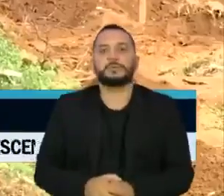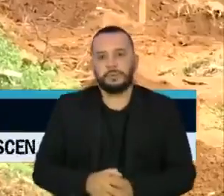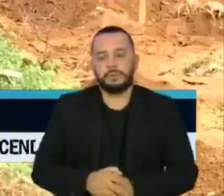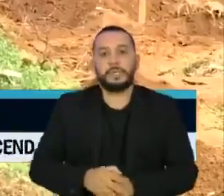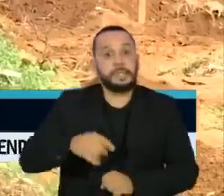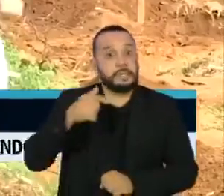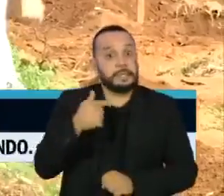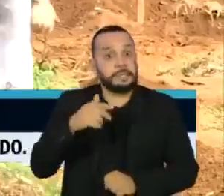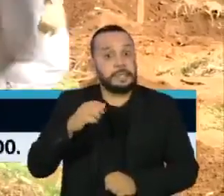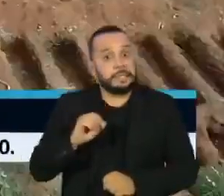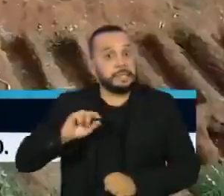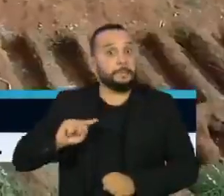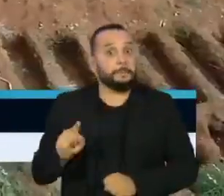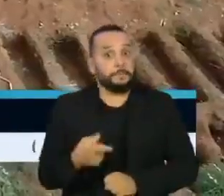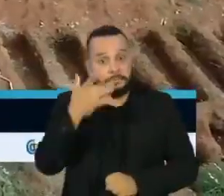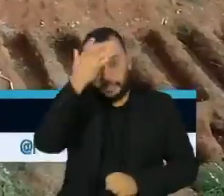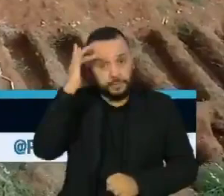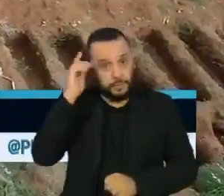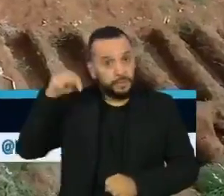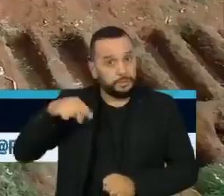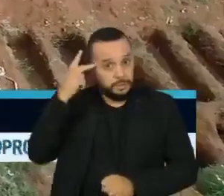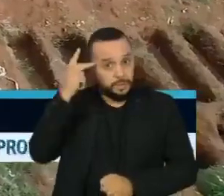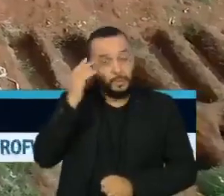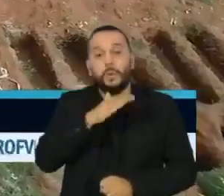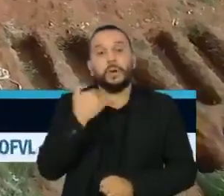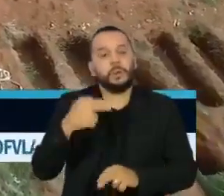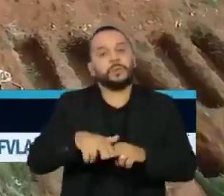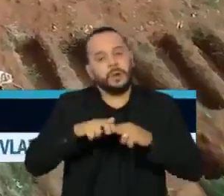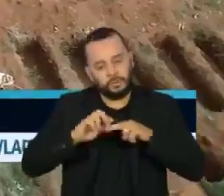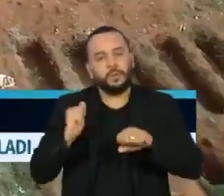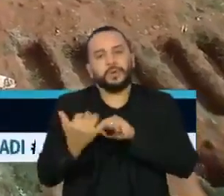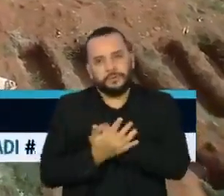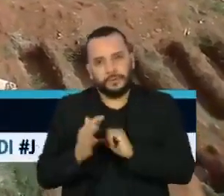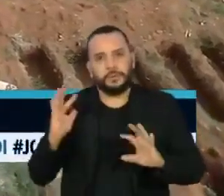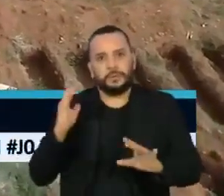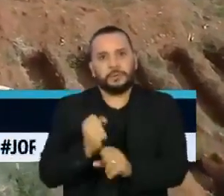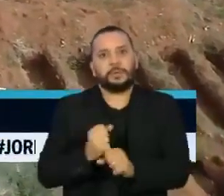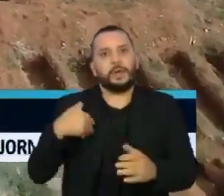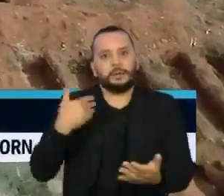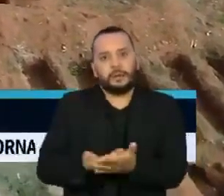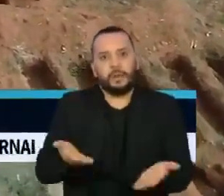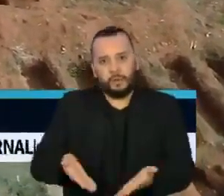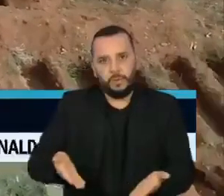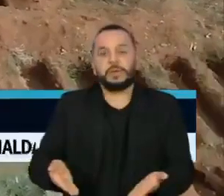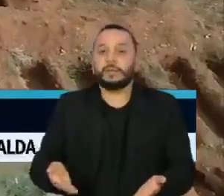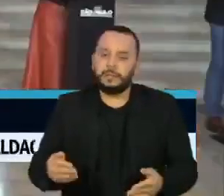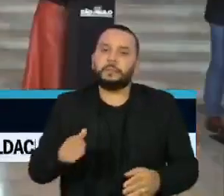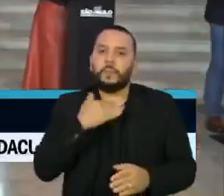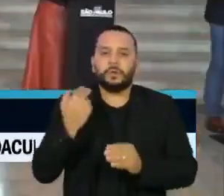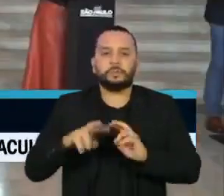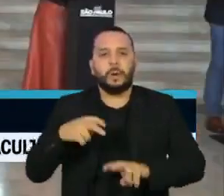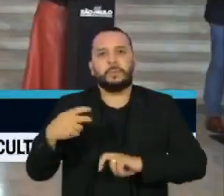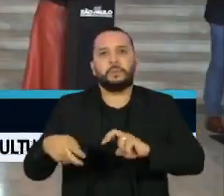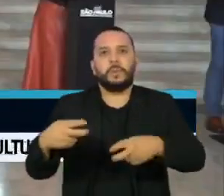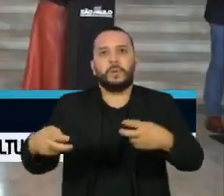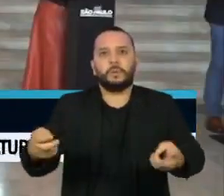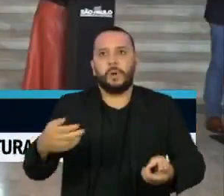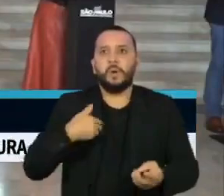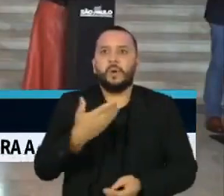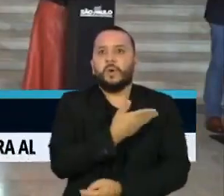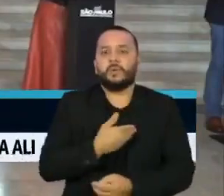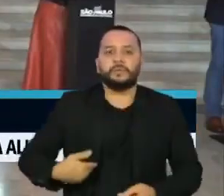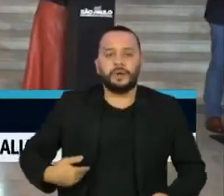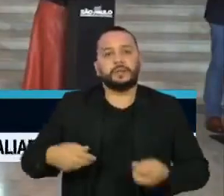Mais de 70 mil paulistas morreram de covid-19 até agora. Diante da escalada de mortes, o governo anunciou a